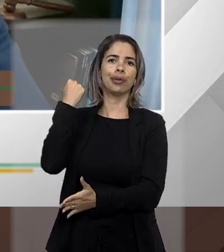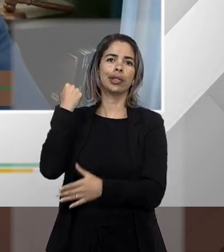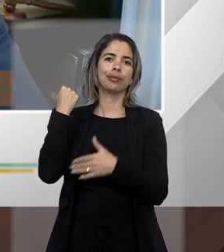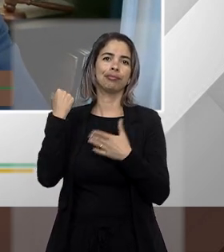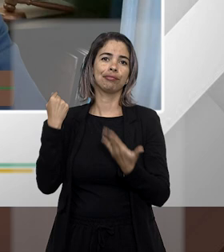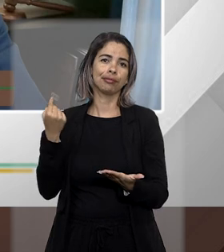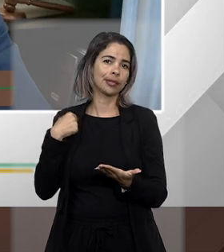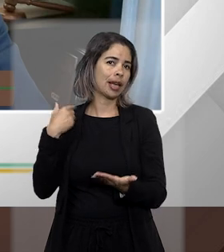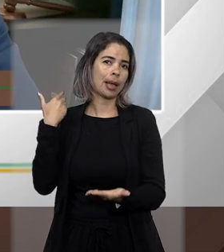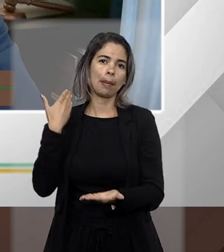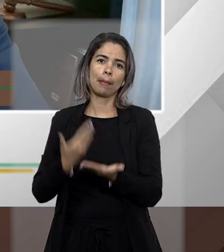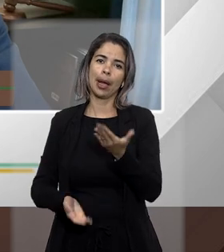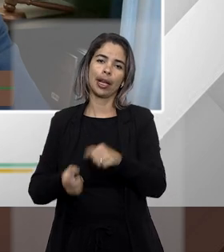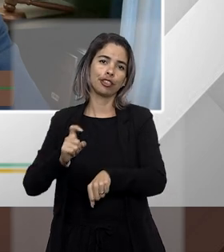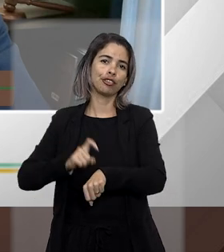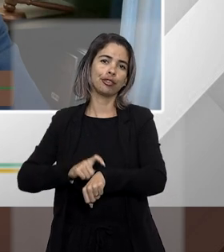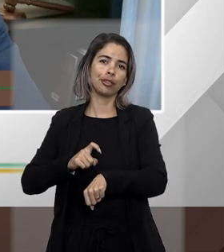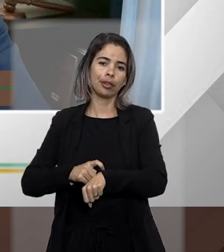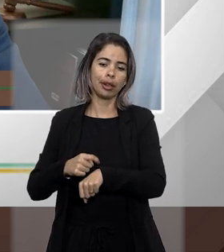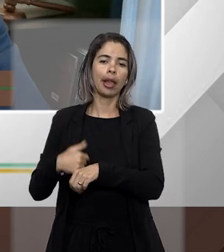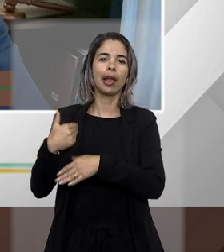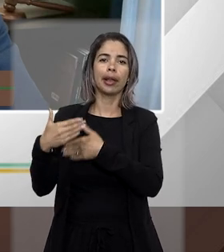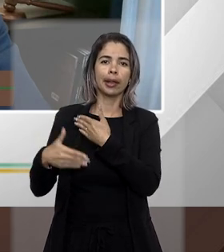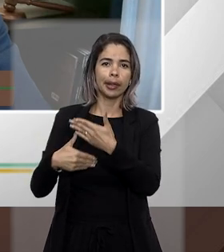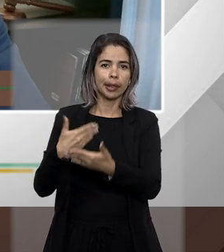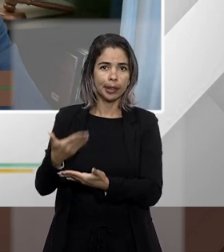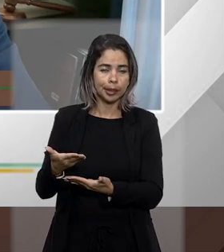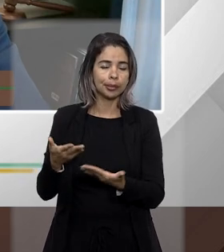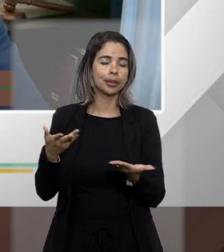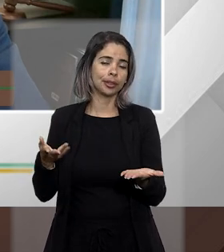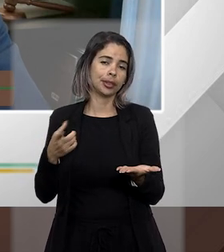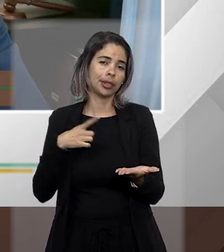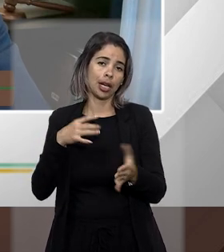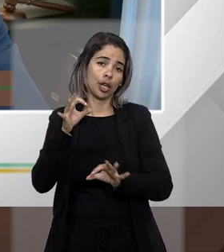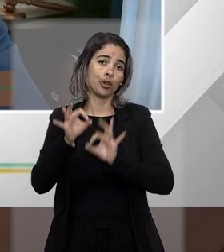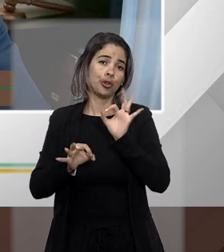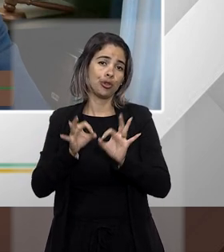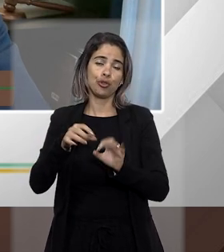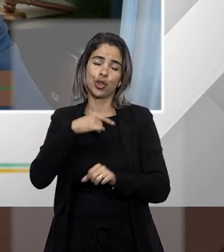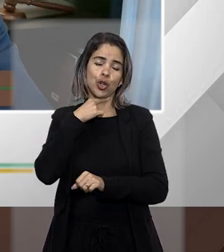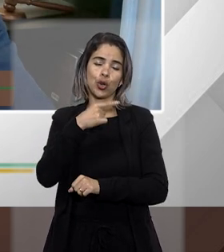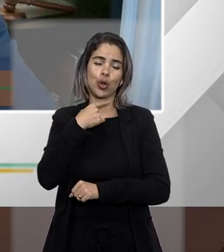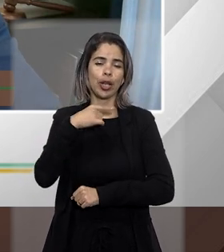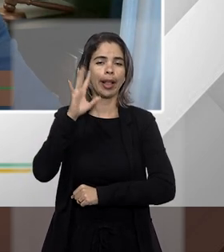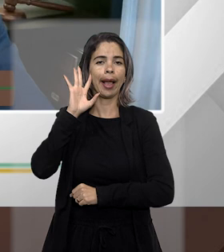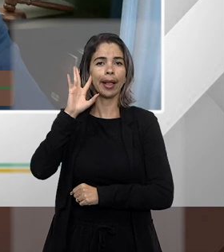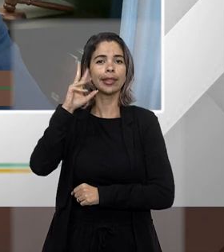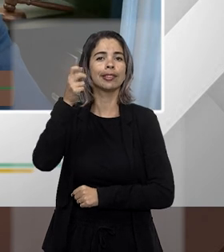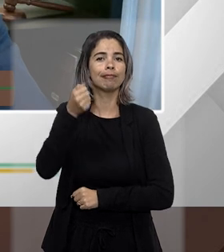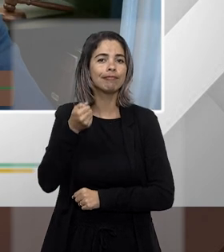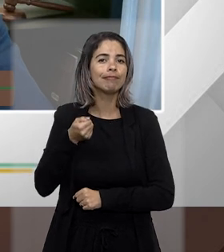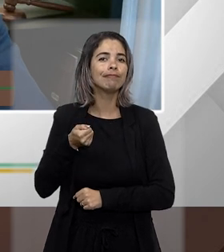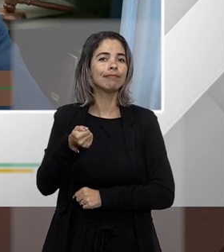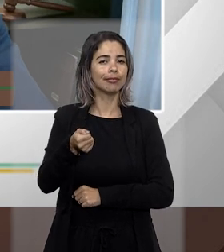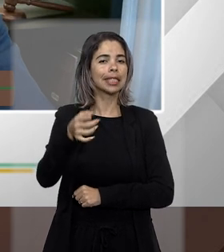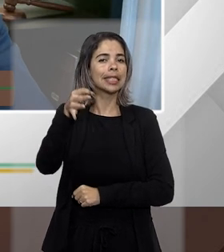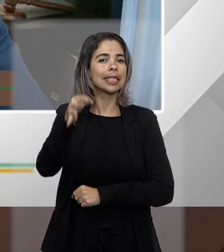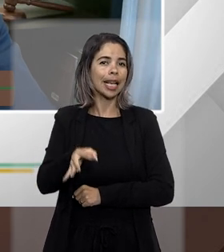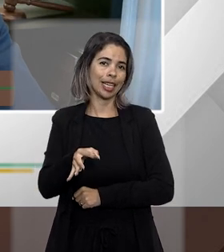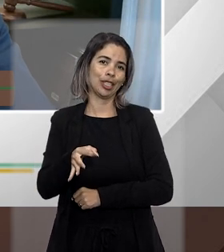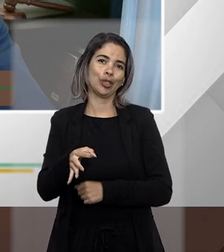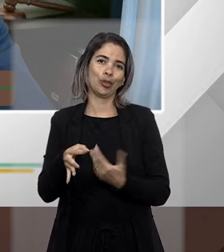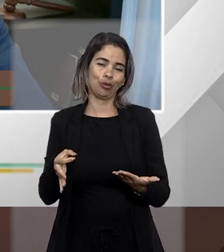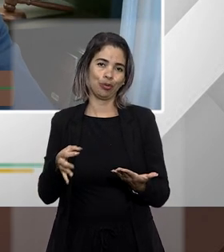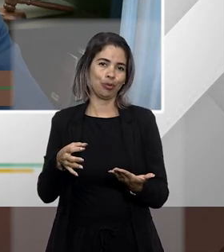e ali o poder judiciário não vai conseguir assegurar o direito princípio fundamental que está no artigo 5 da